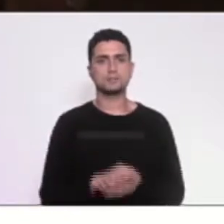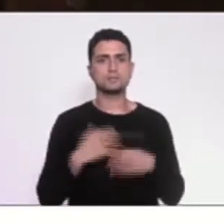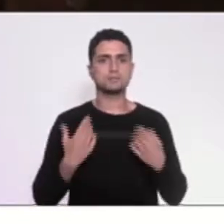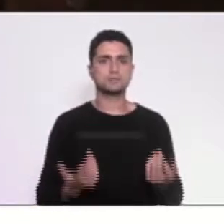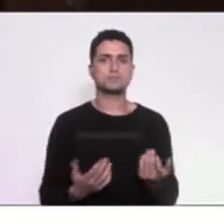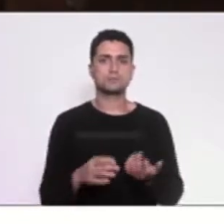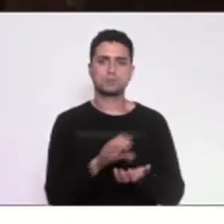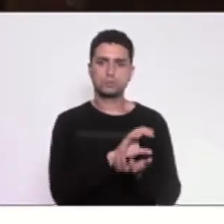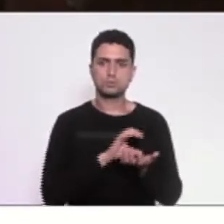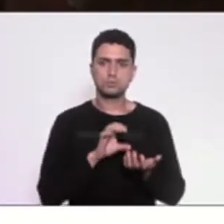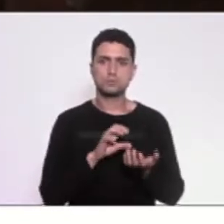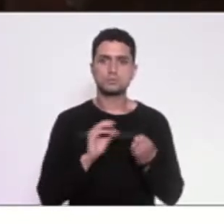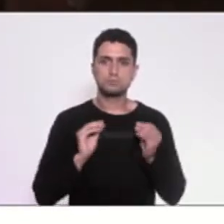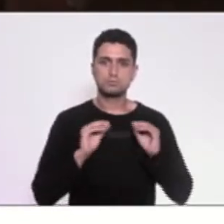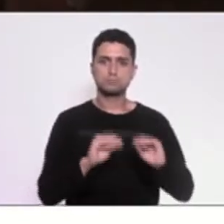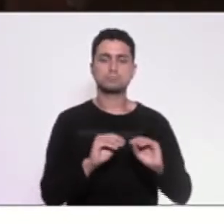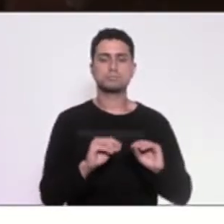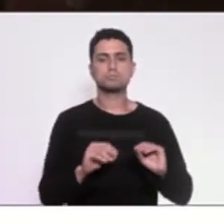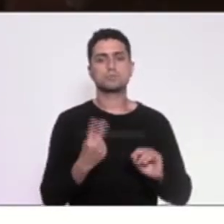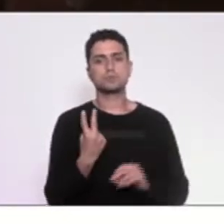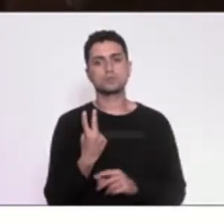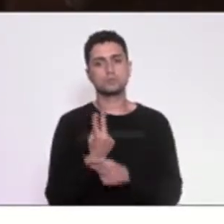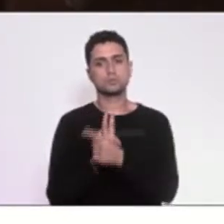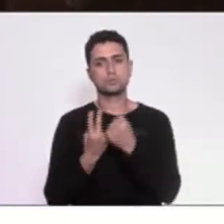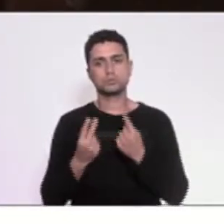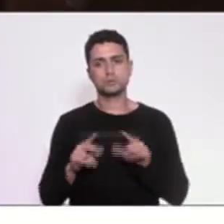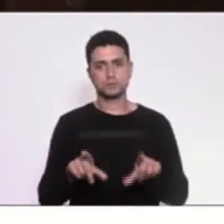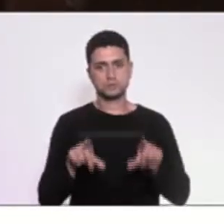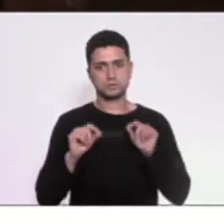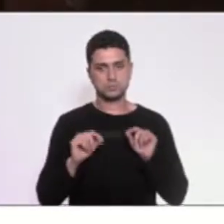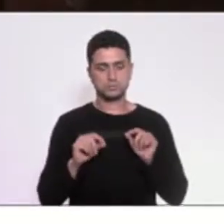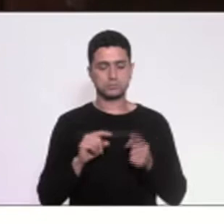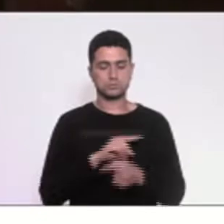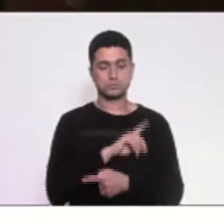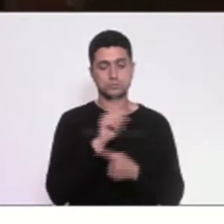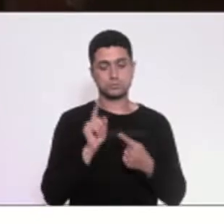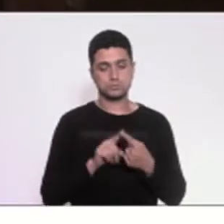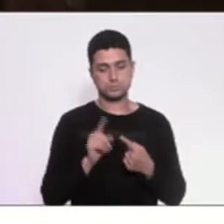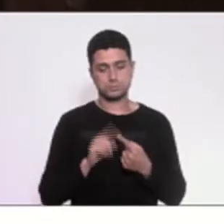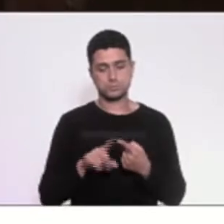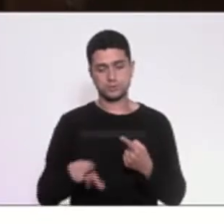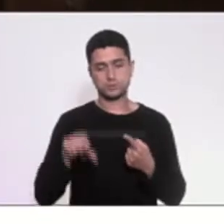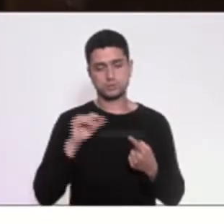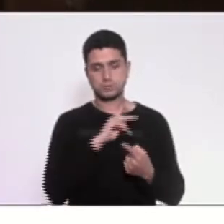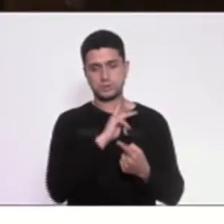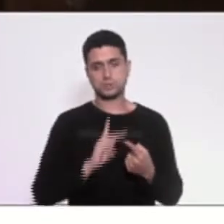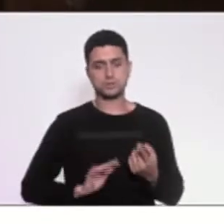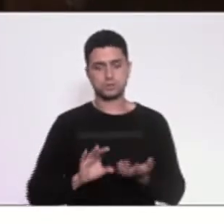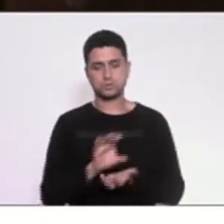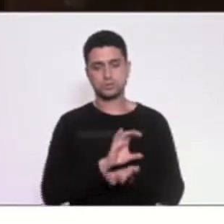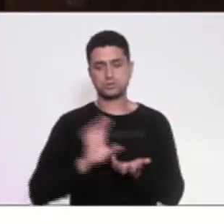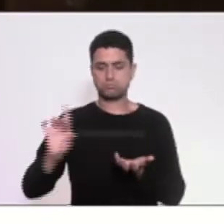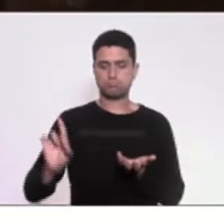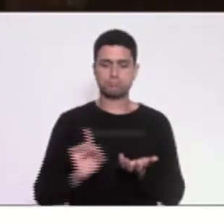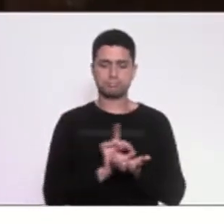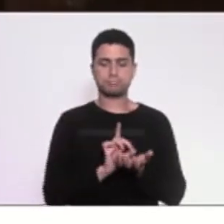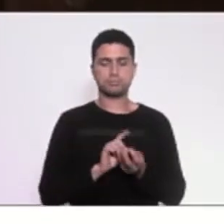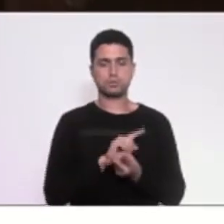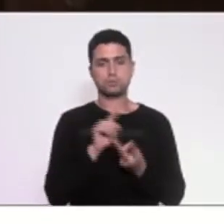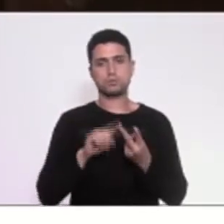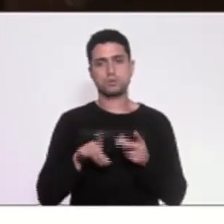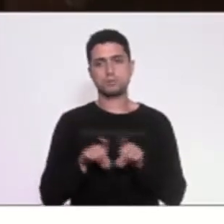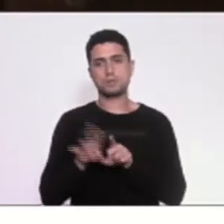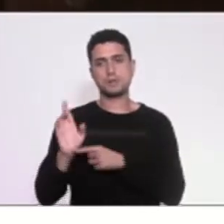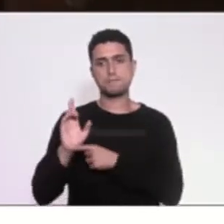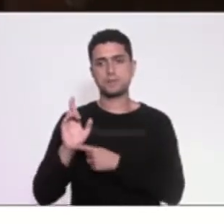decisões foram tomadas, uma, elegeu o presidente do Conselho e duas, elegeu os representantes do